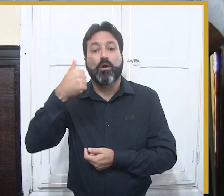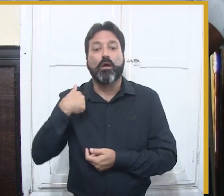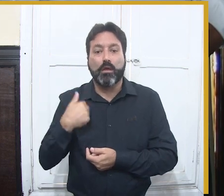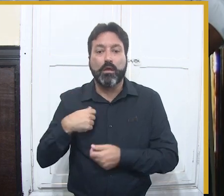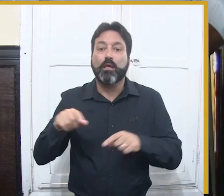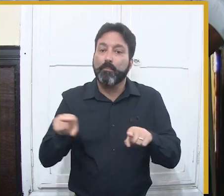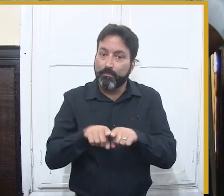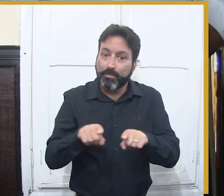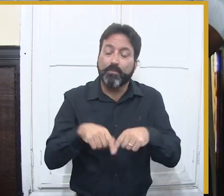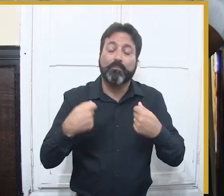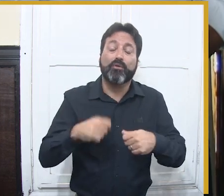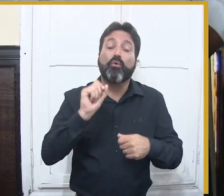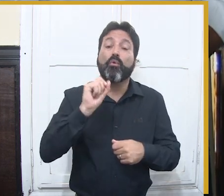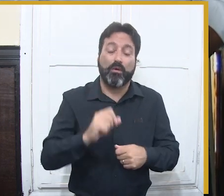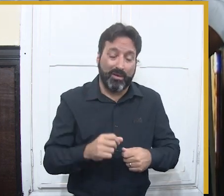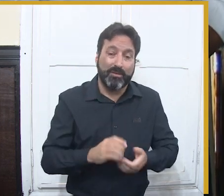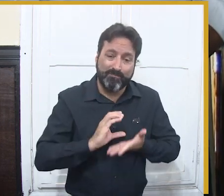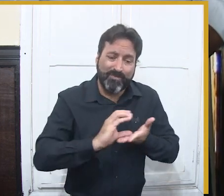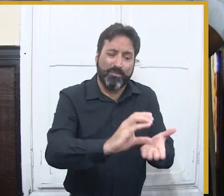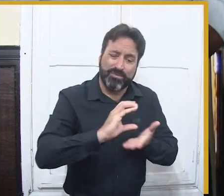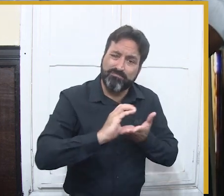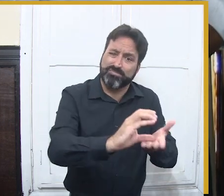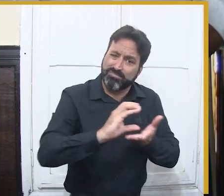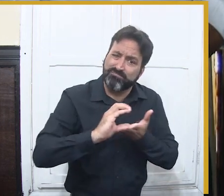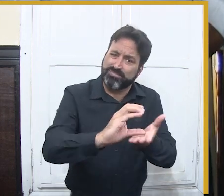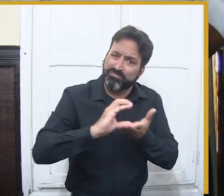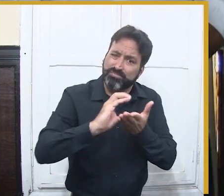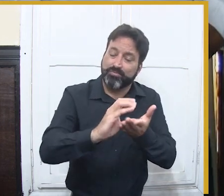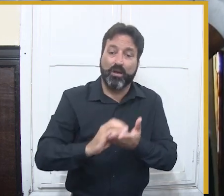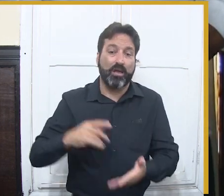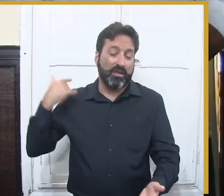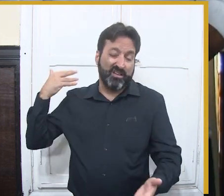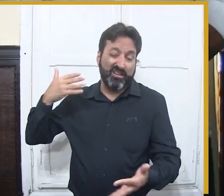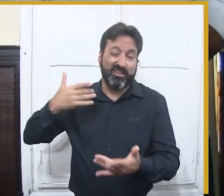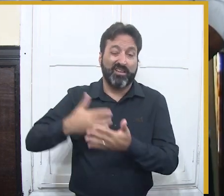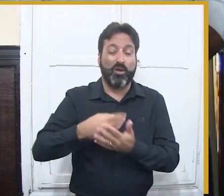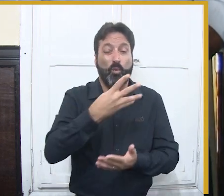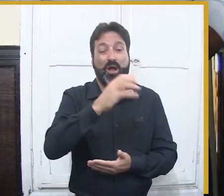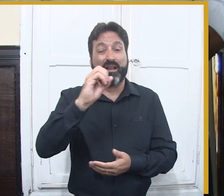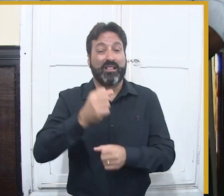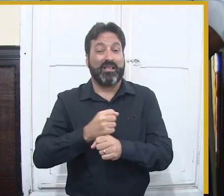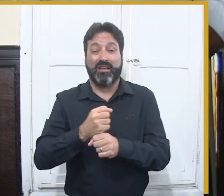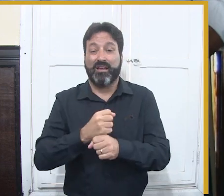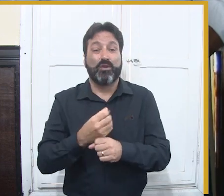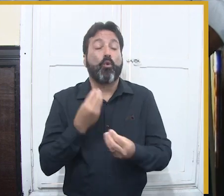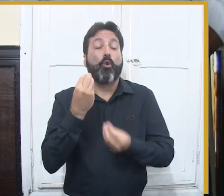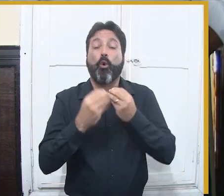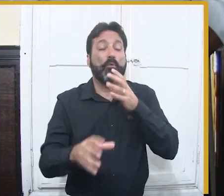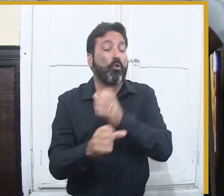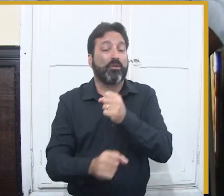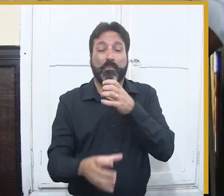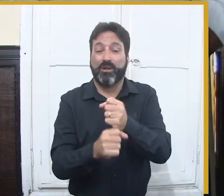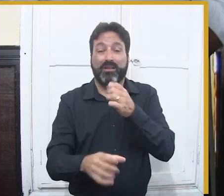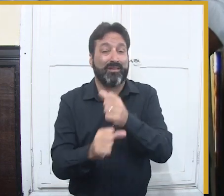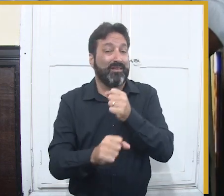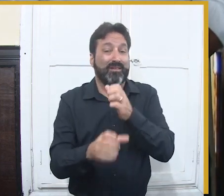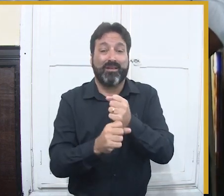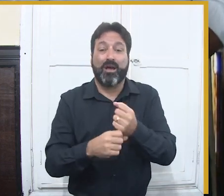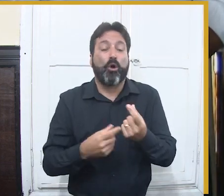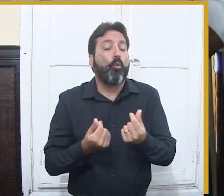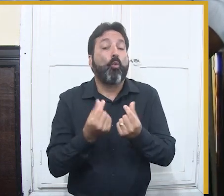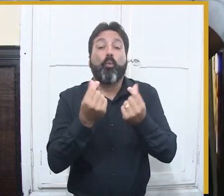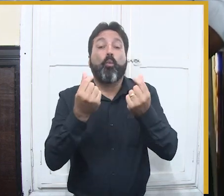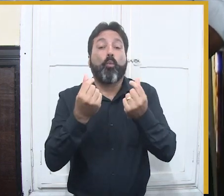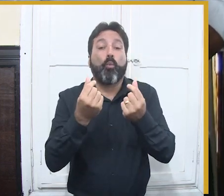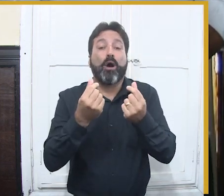Mundo. A prefeitura realizou durante muitos anos o evento do maior São João do Mundo. A prefeitura precisou investir